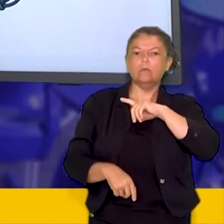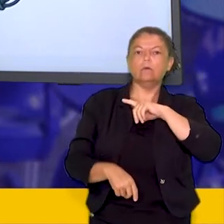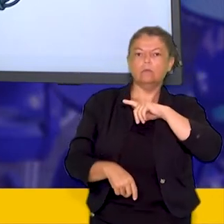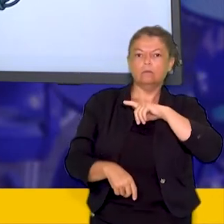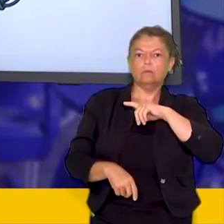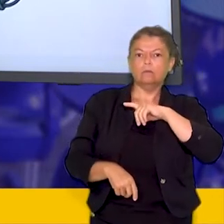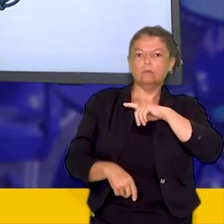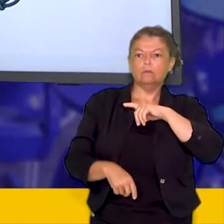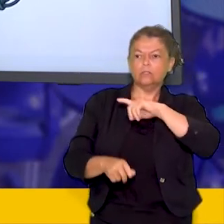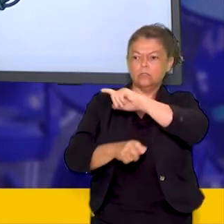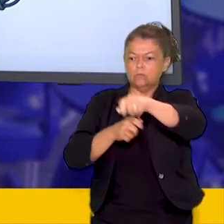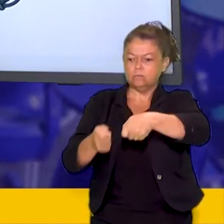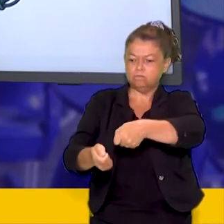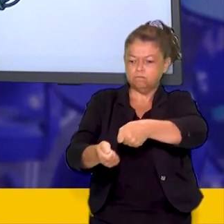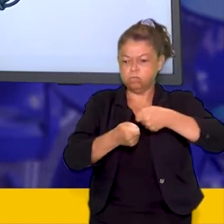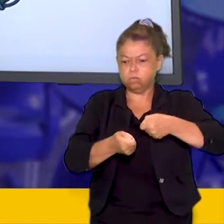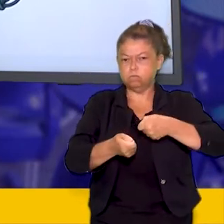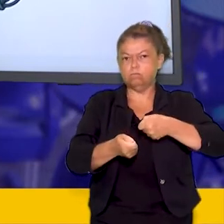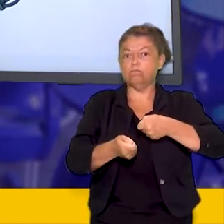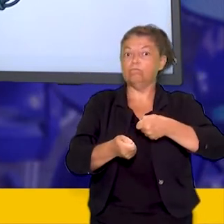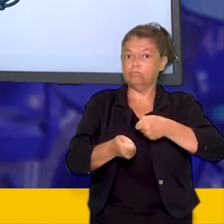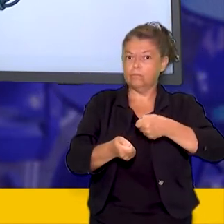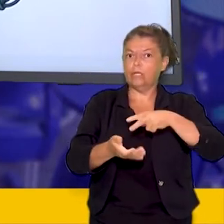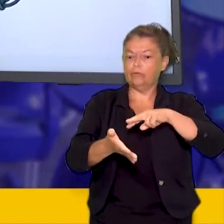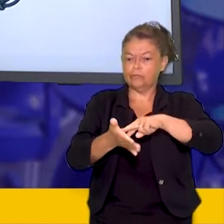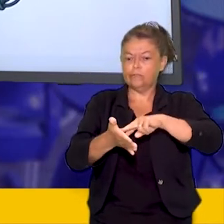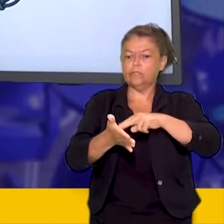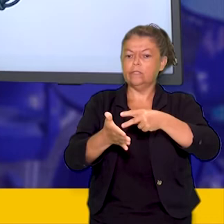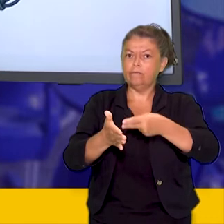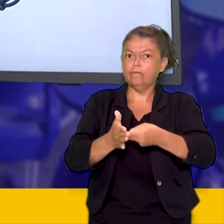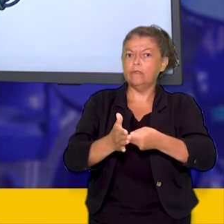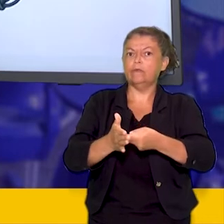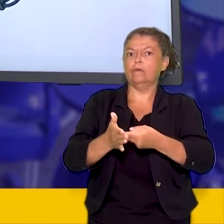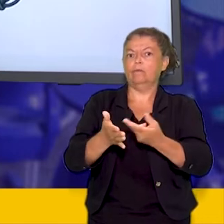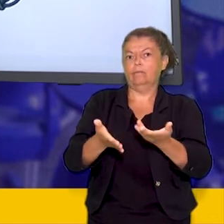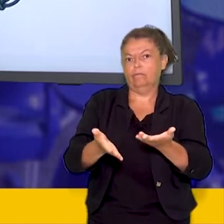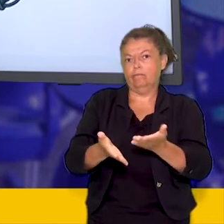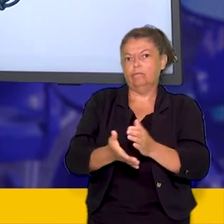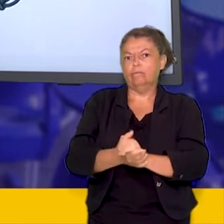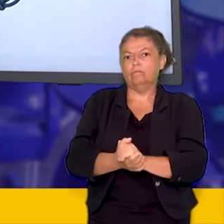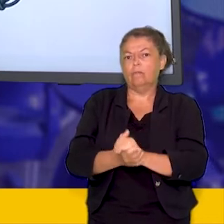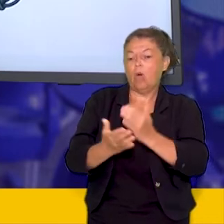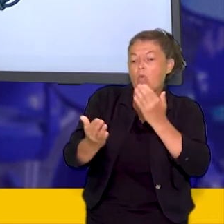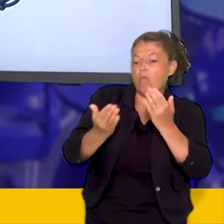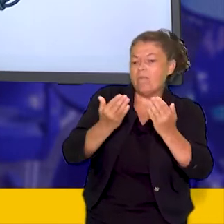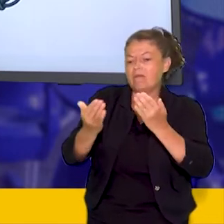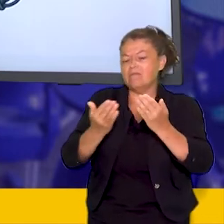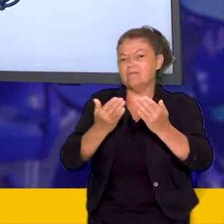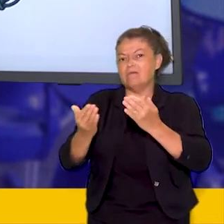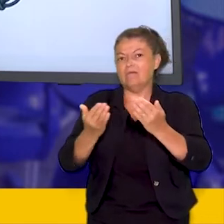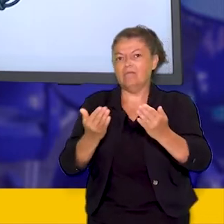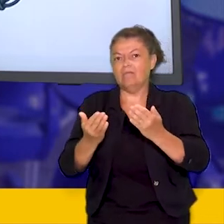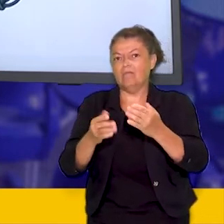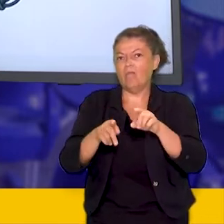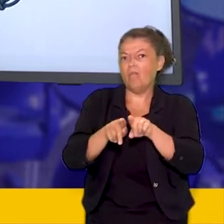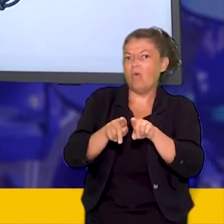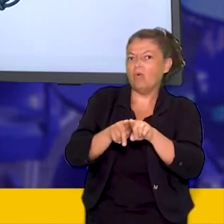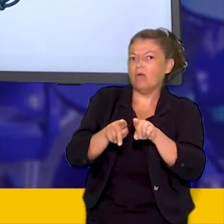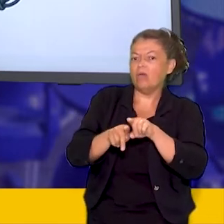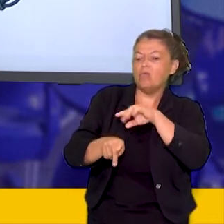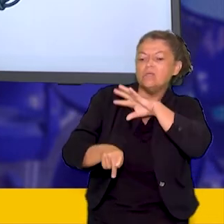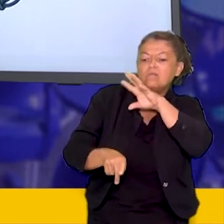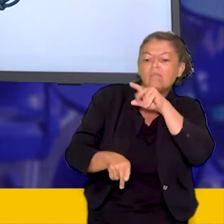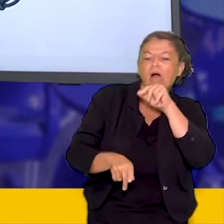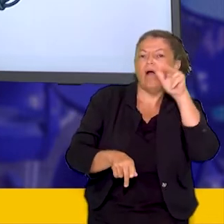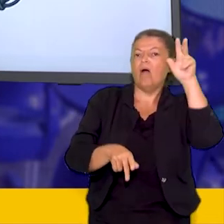O voto de cabresto, então, era aquele dado de acordo à